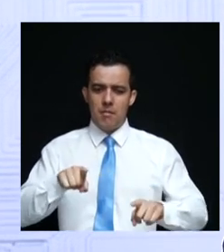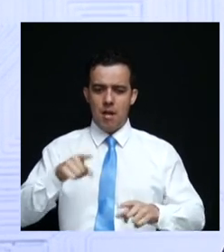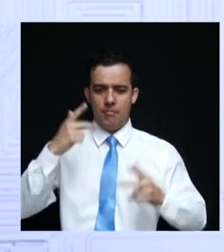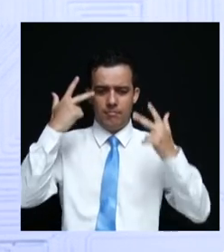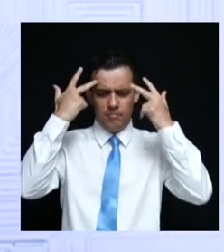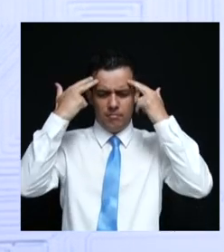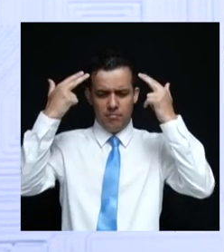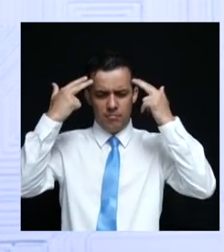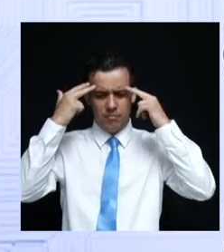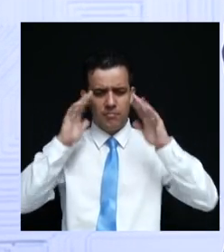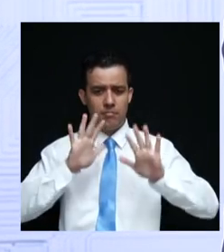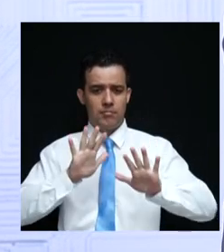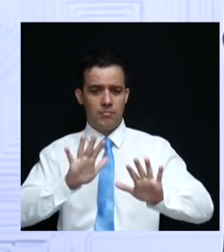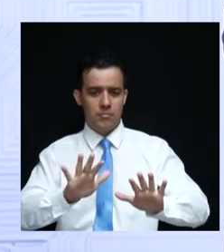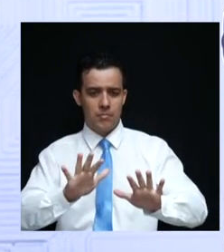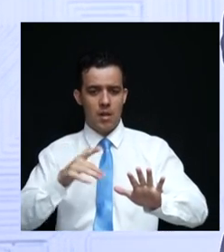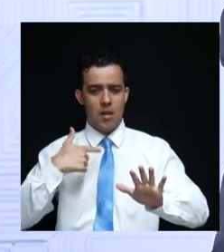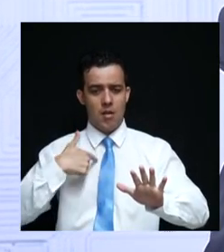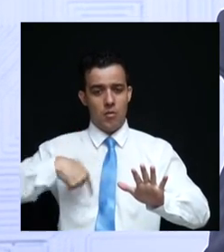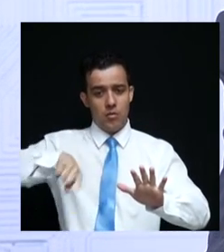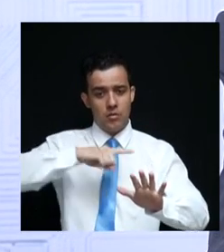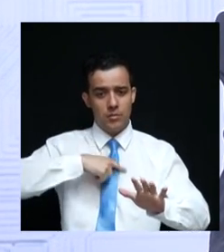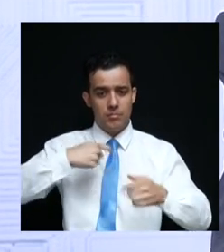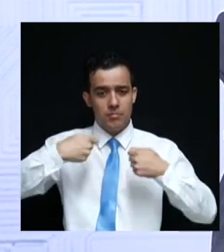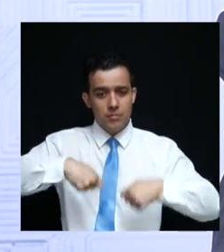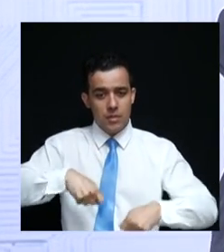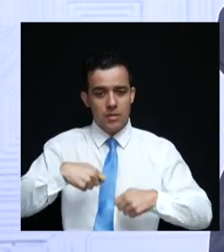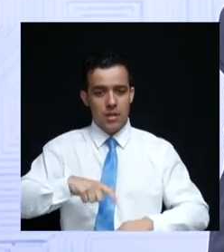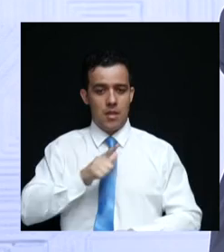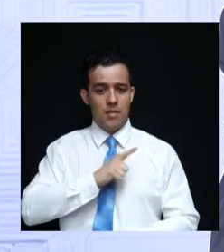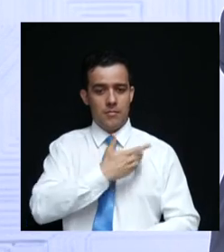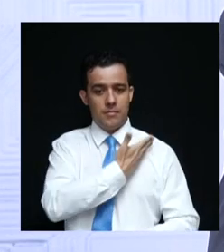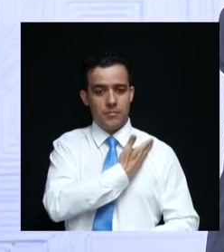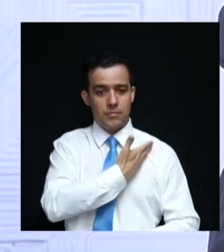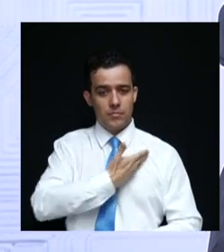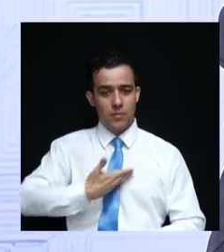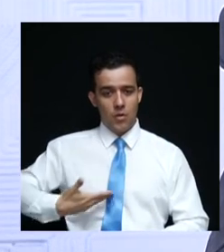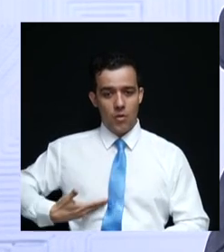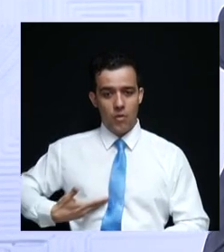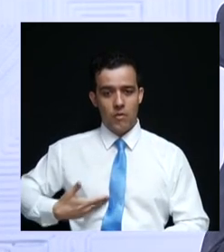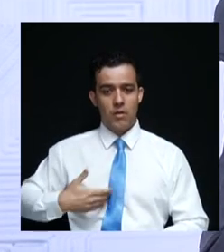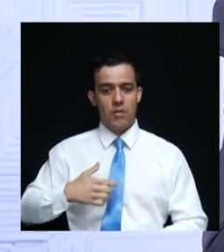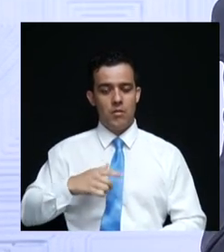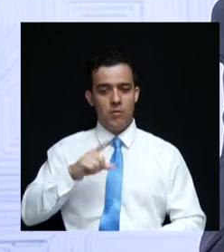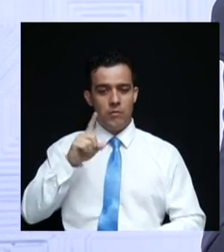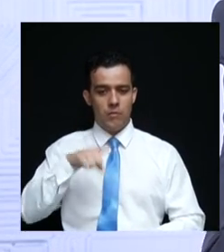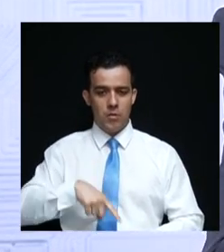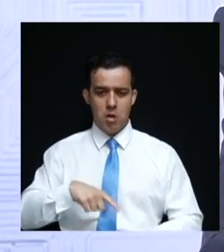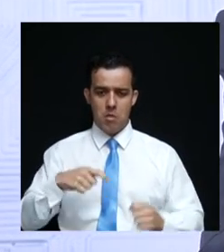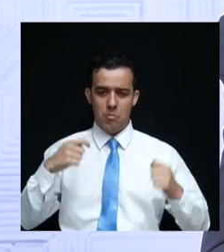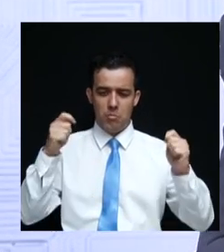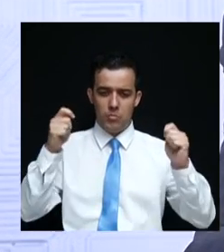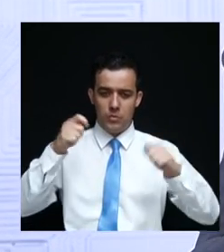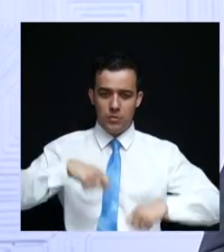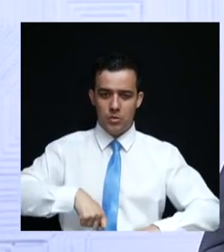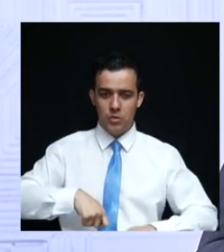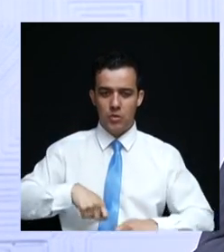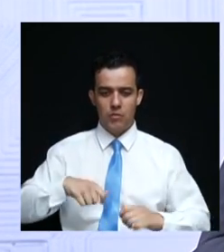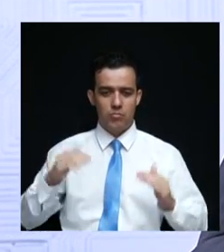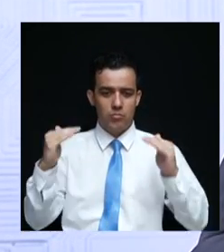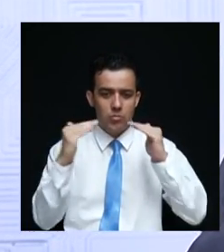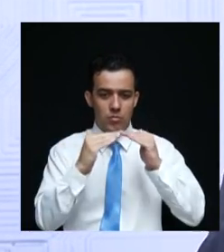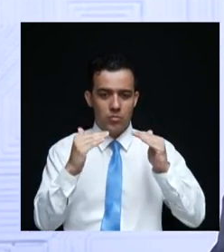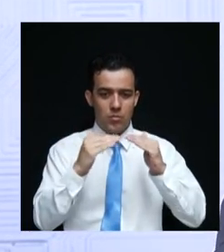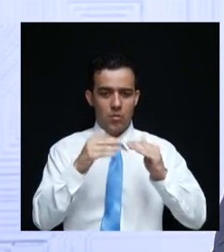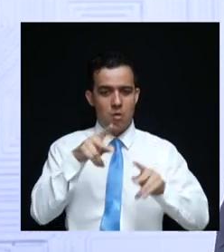O que nós precisamos é de ter um governo que seja compatível com aquilo que é o povo goiano.